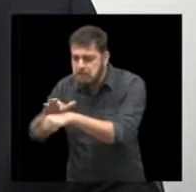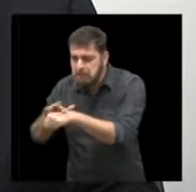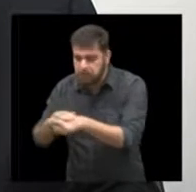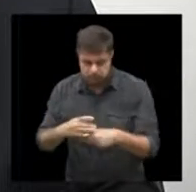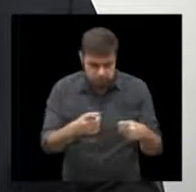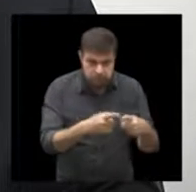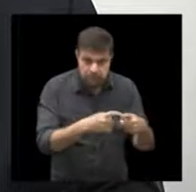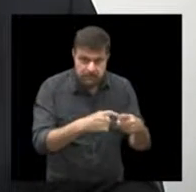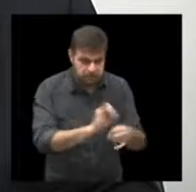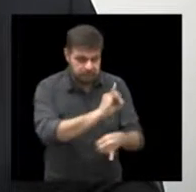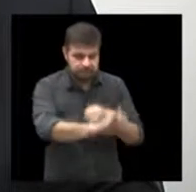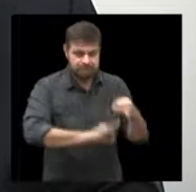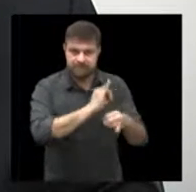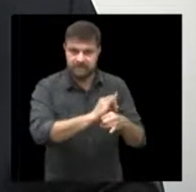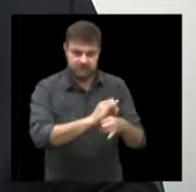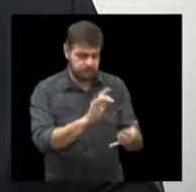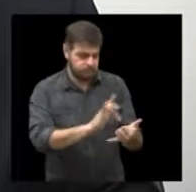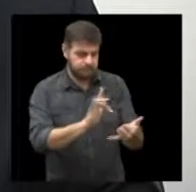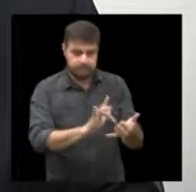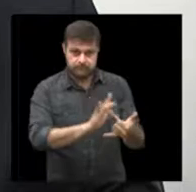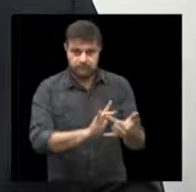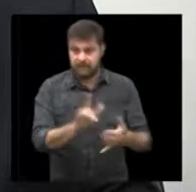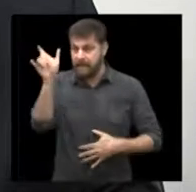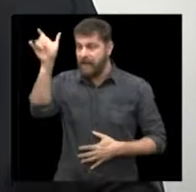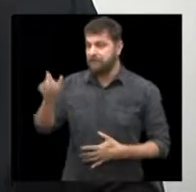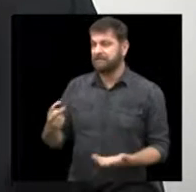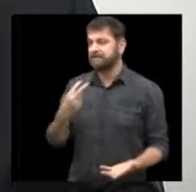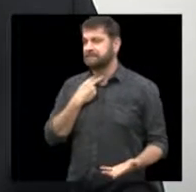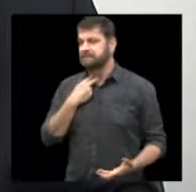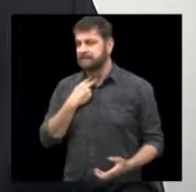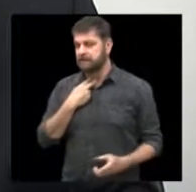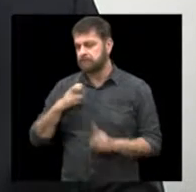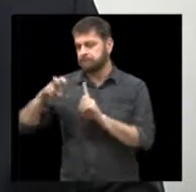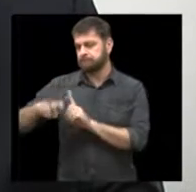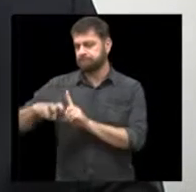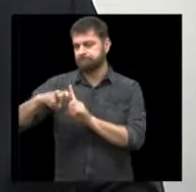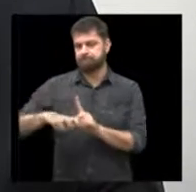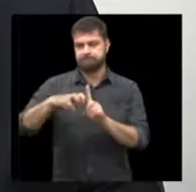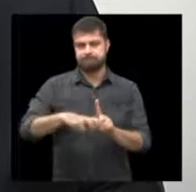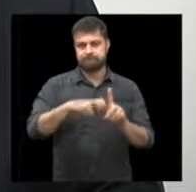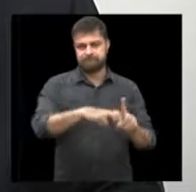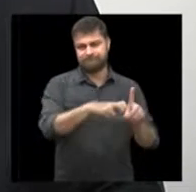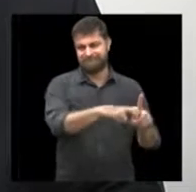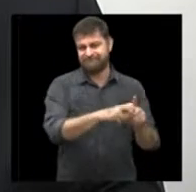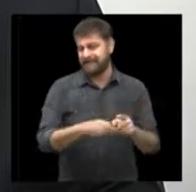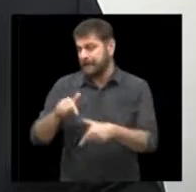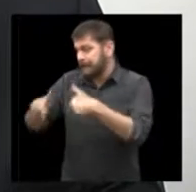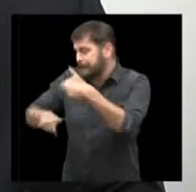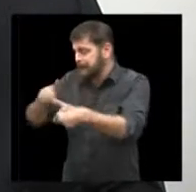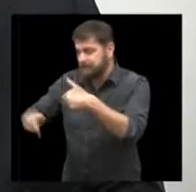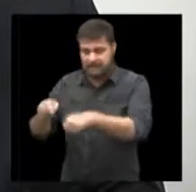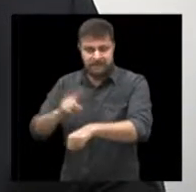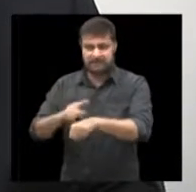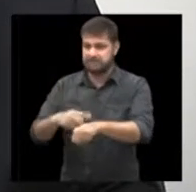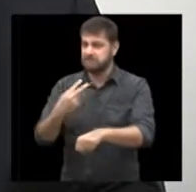muito grande porque muitas pessoas têm falta de tempo para levar esse animal porque trabalham ou às vezes um animal muito grande tem dificuldade